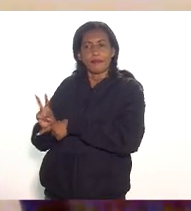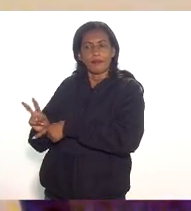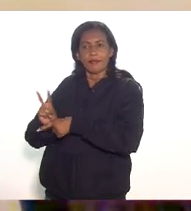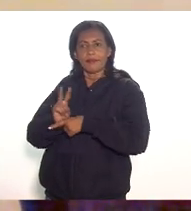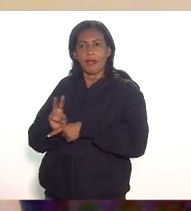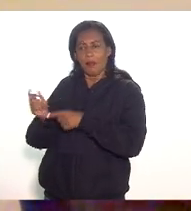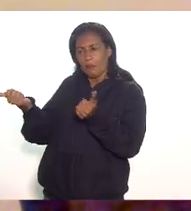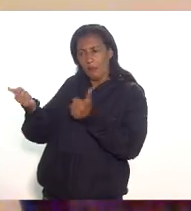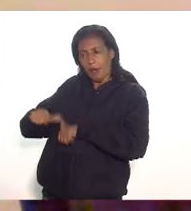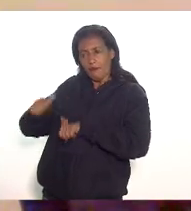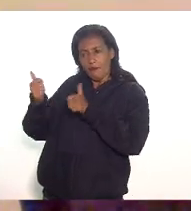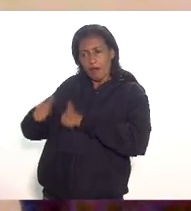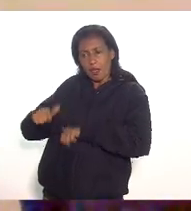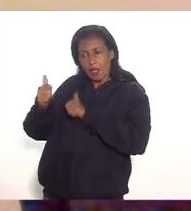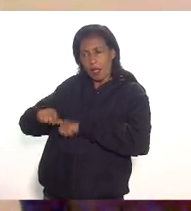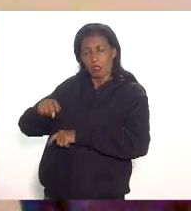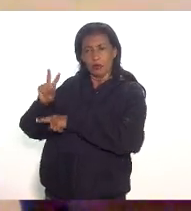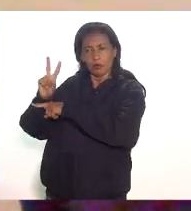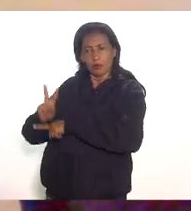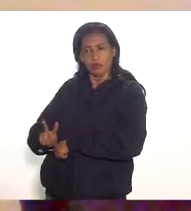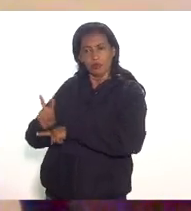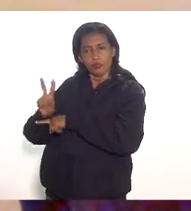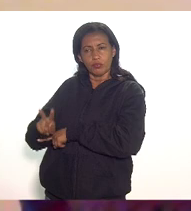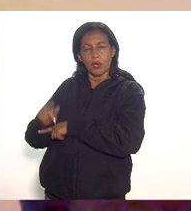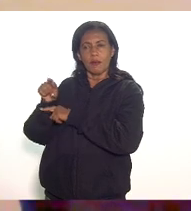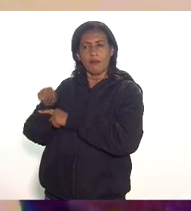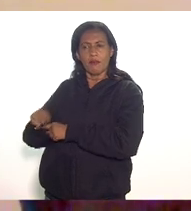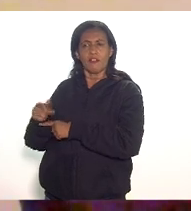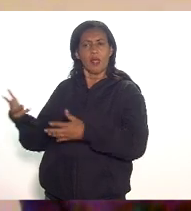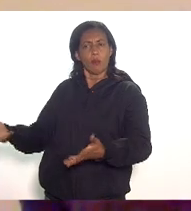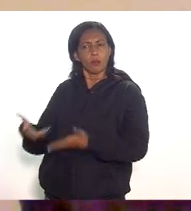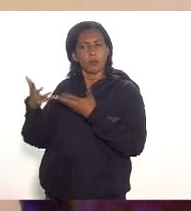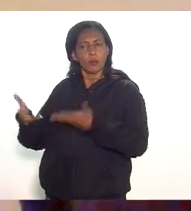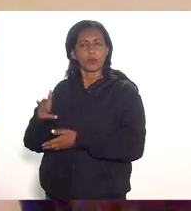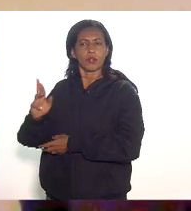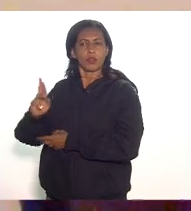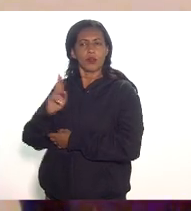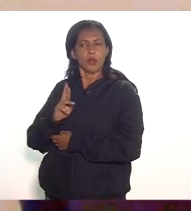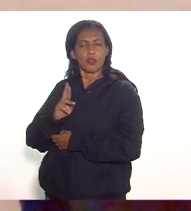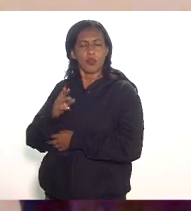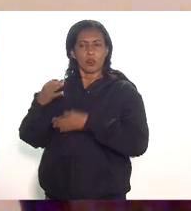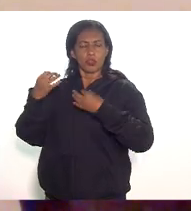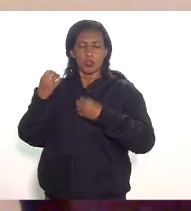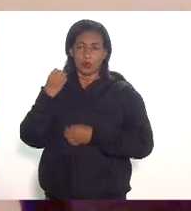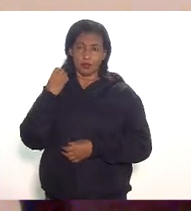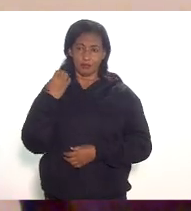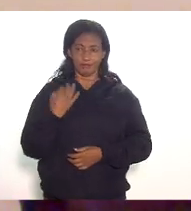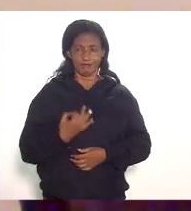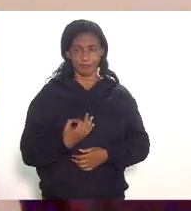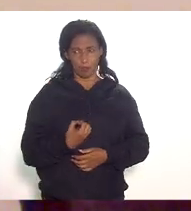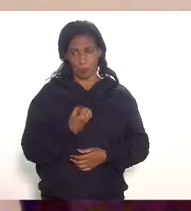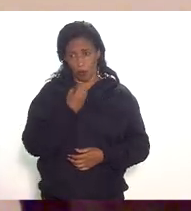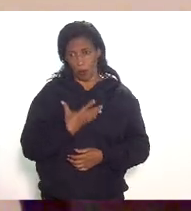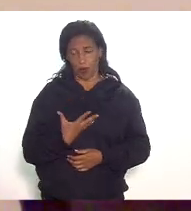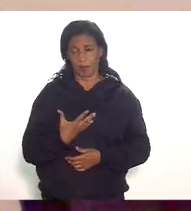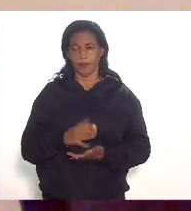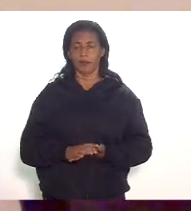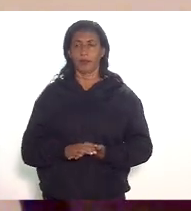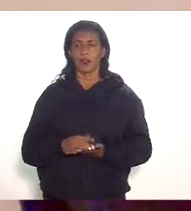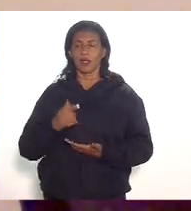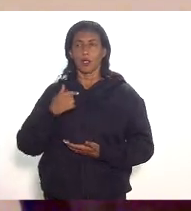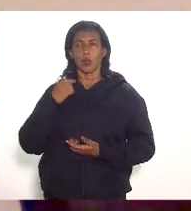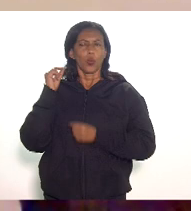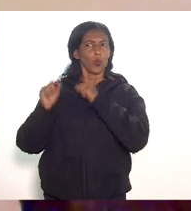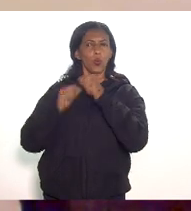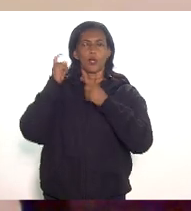para avaliar ele de tempos em tempos para saber se ele está produzindo os resultados pretendidos e o que me preocupa deputado é que